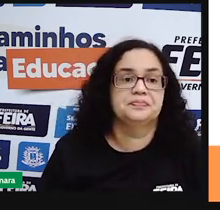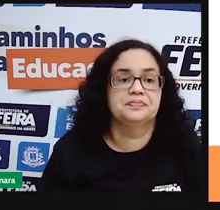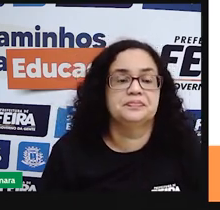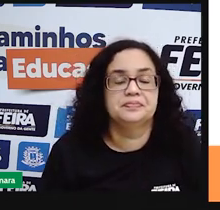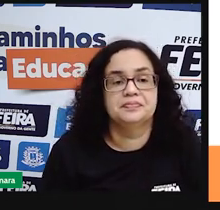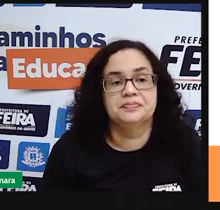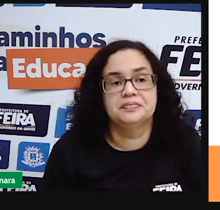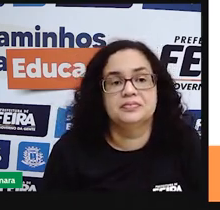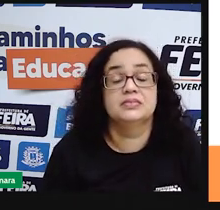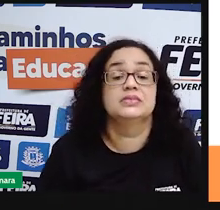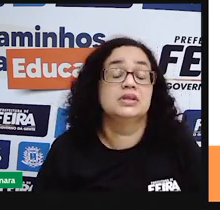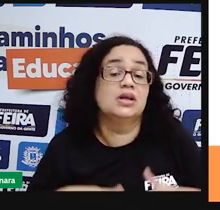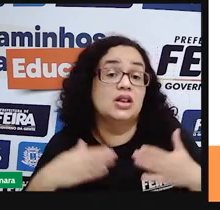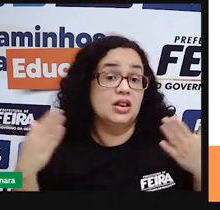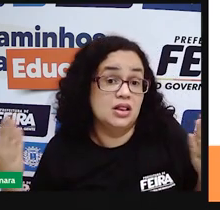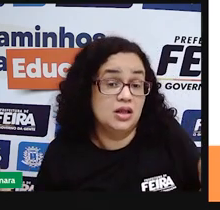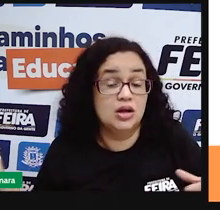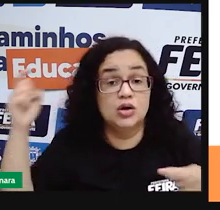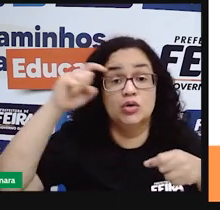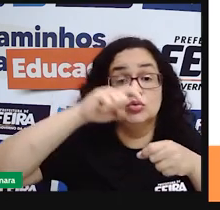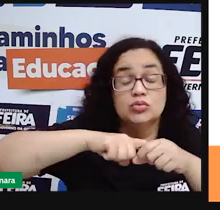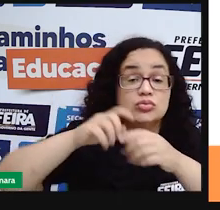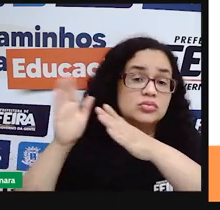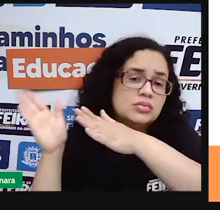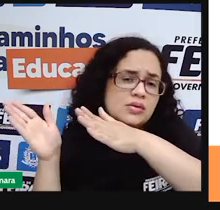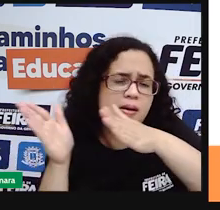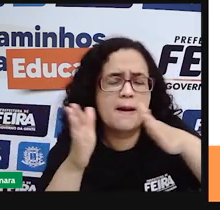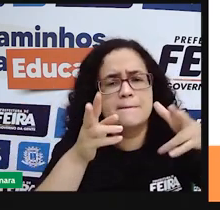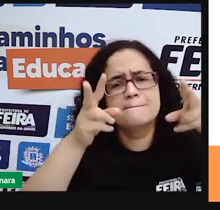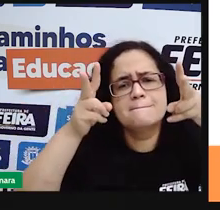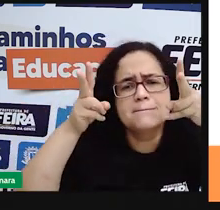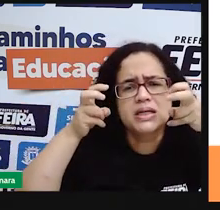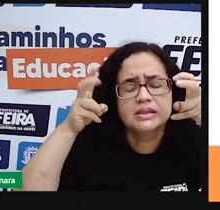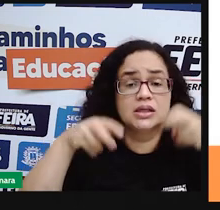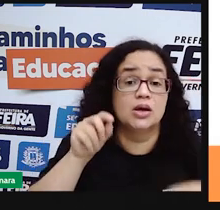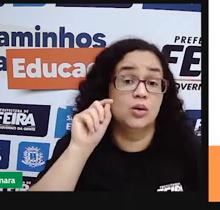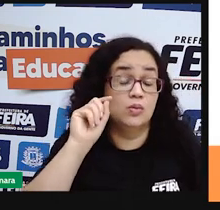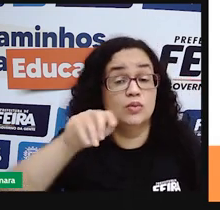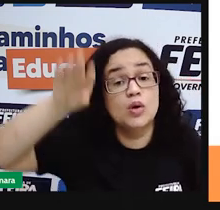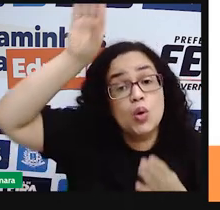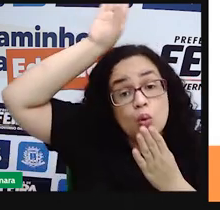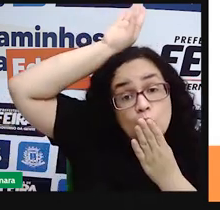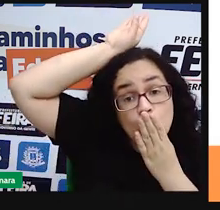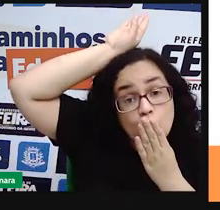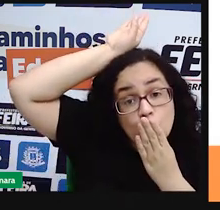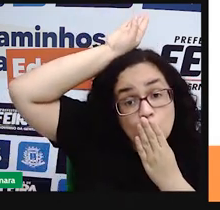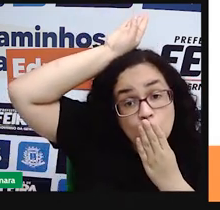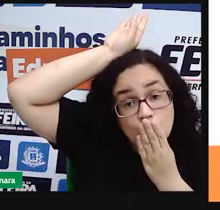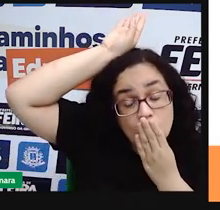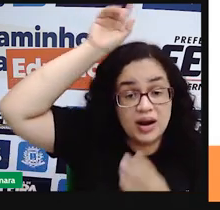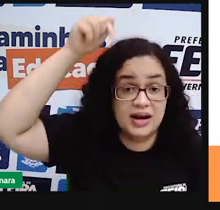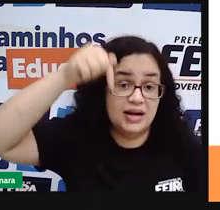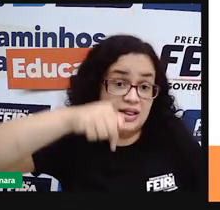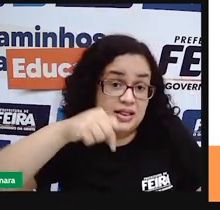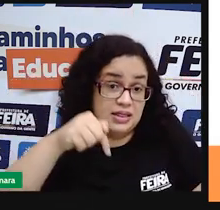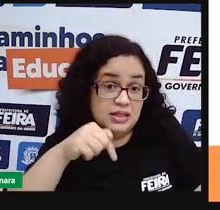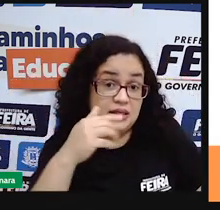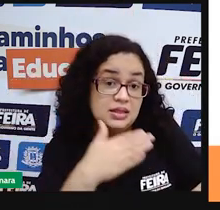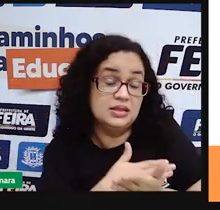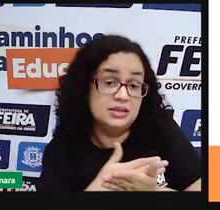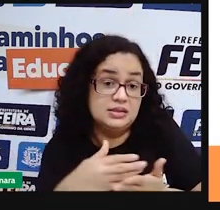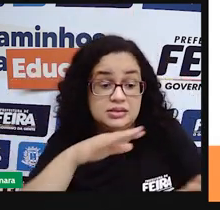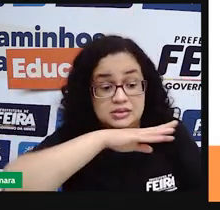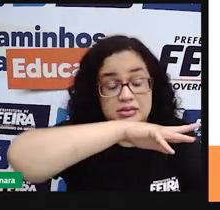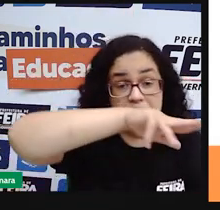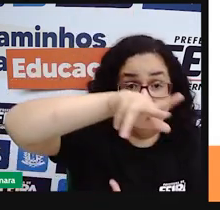E aí, voltando no tempo, o que a gente percebe? Os indígenas são os habitantes originários das terras do